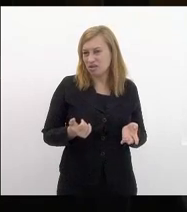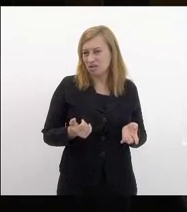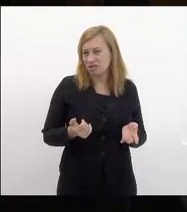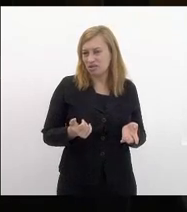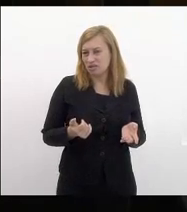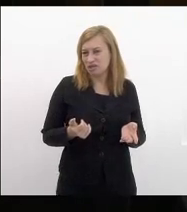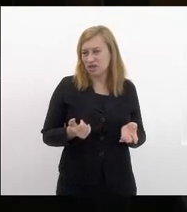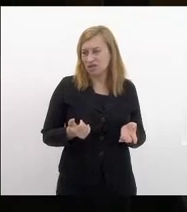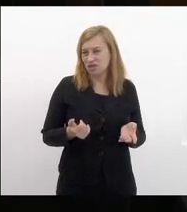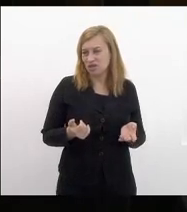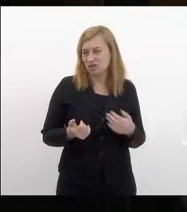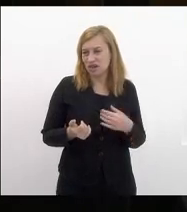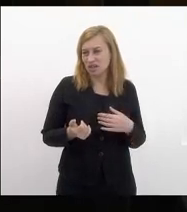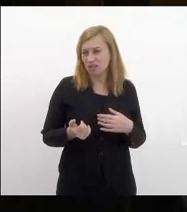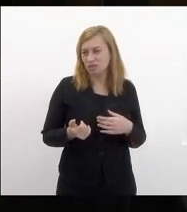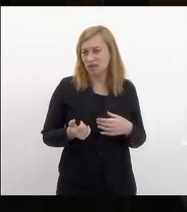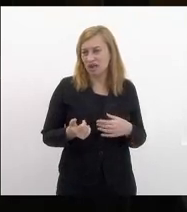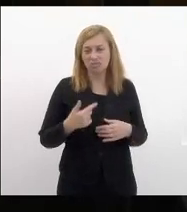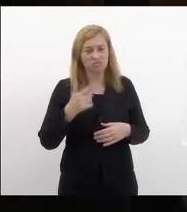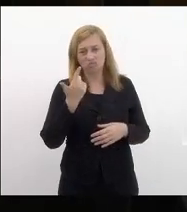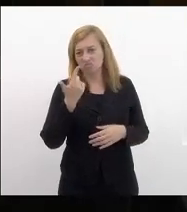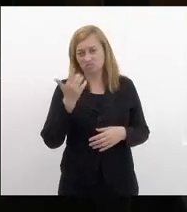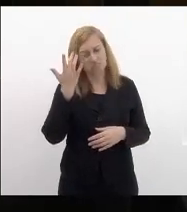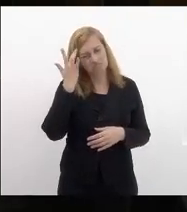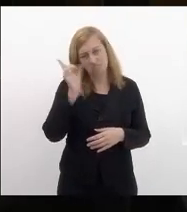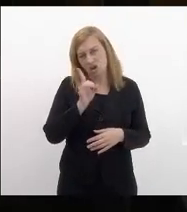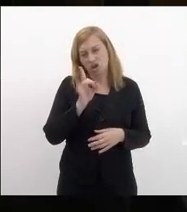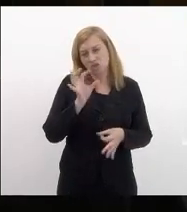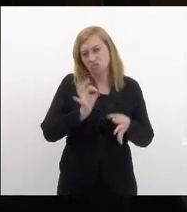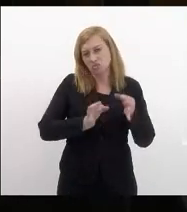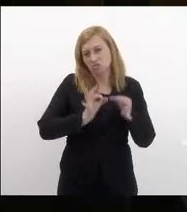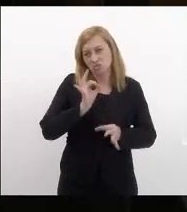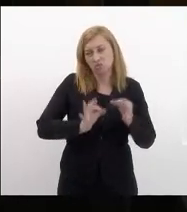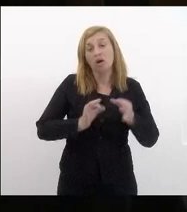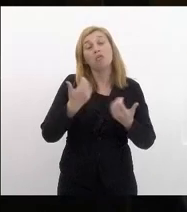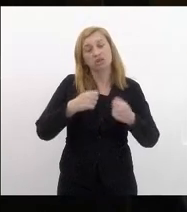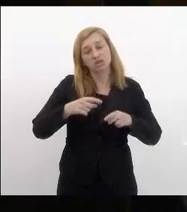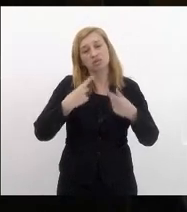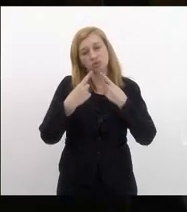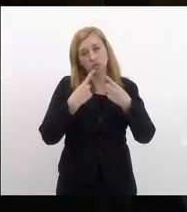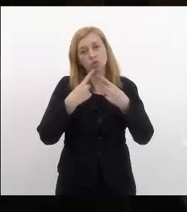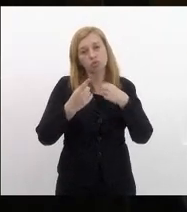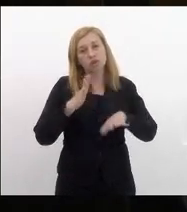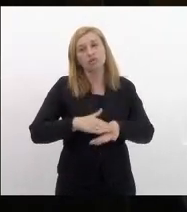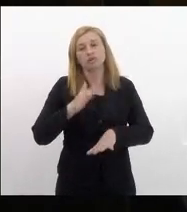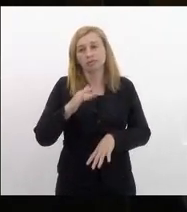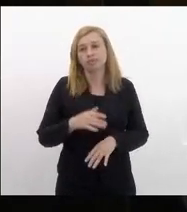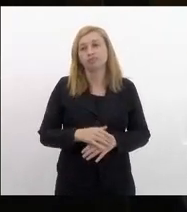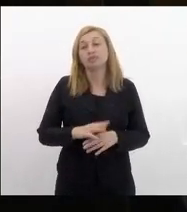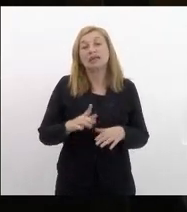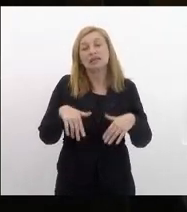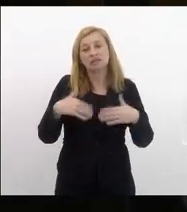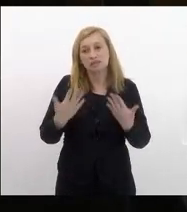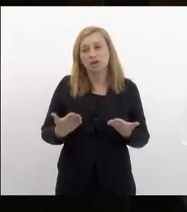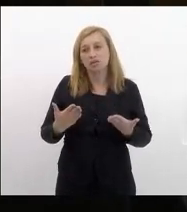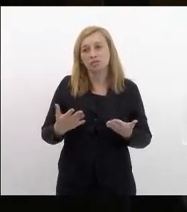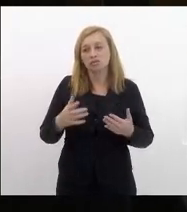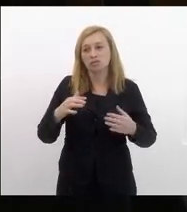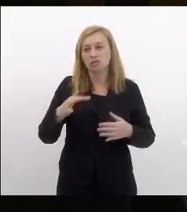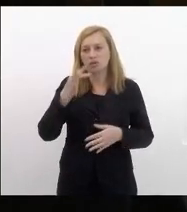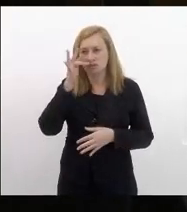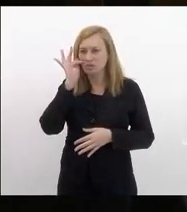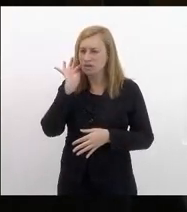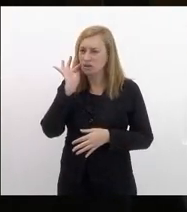e eu não acho justo isso eu acho que esse debate a tem que aprofundar então eu coloco aqui Serafine que